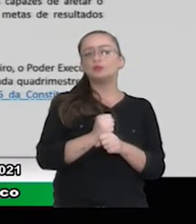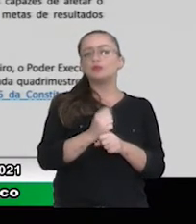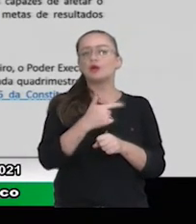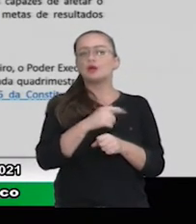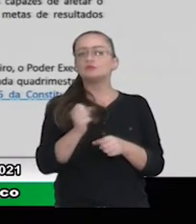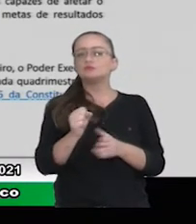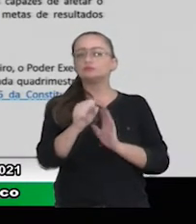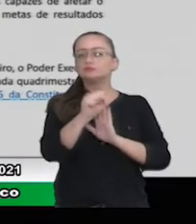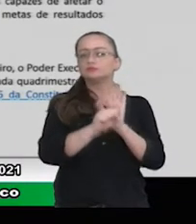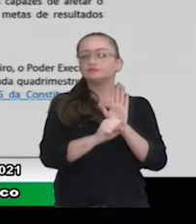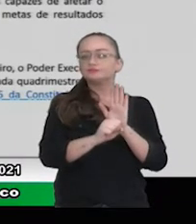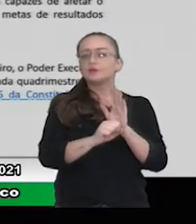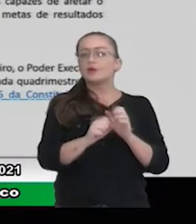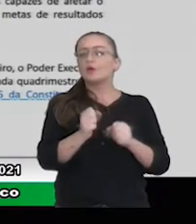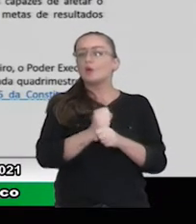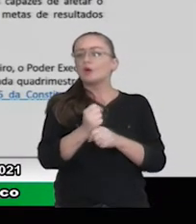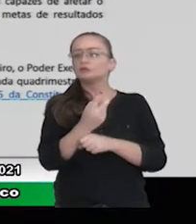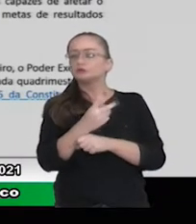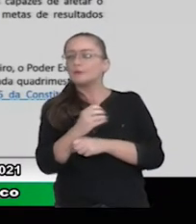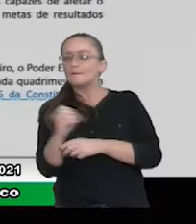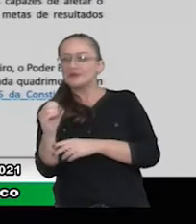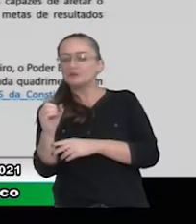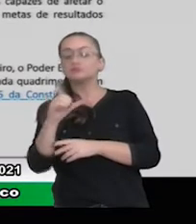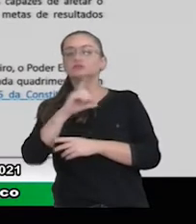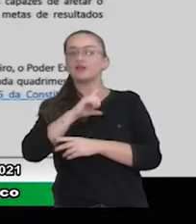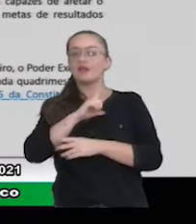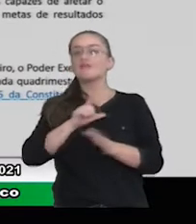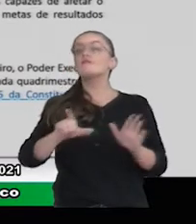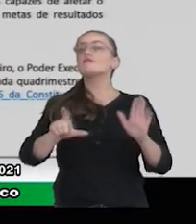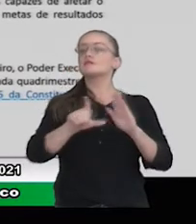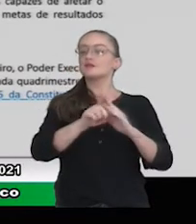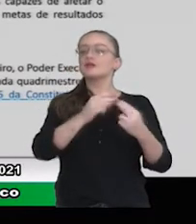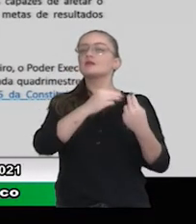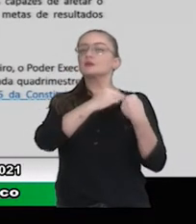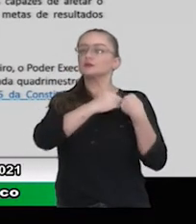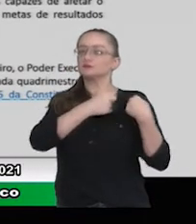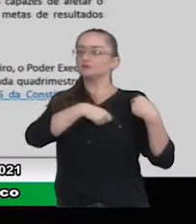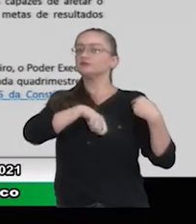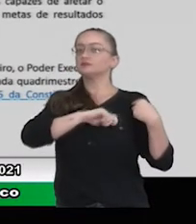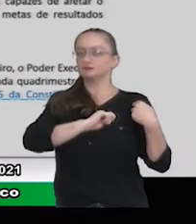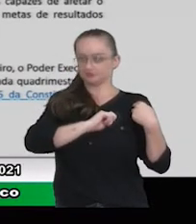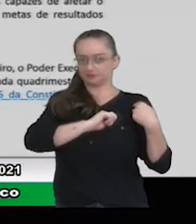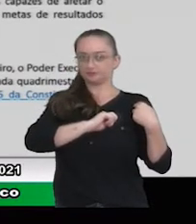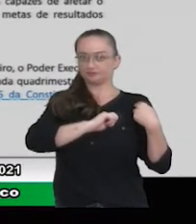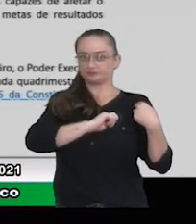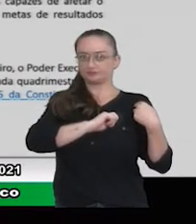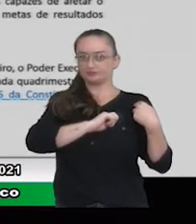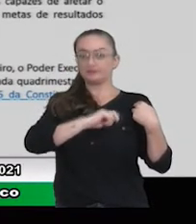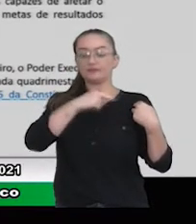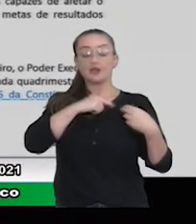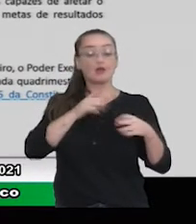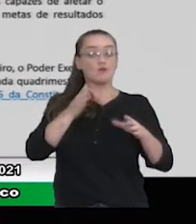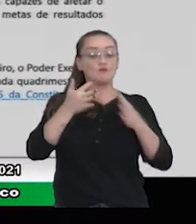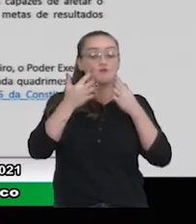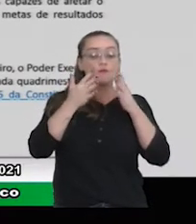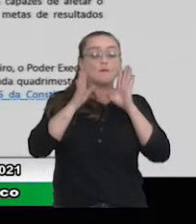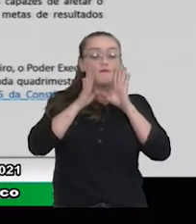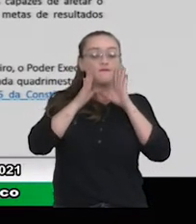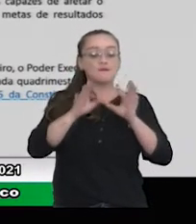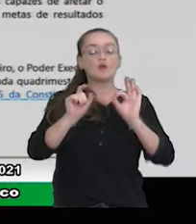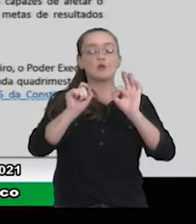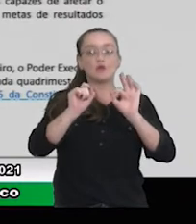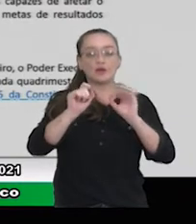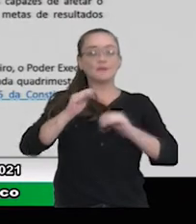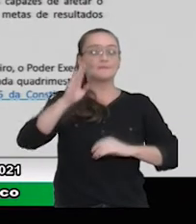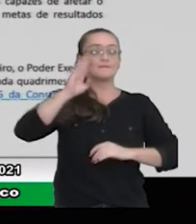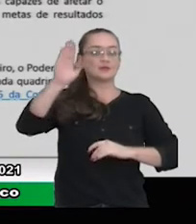século, no ano 2000, veio a lei de responsabilidade fiscal. E veio prezando principalmente por quê? Para quê?